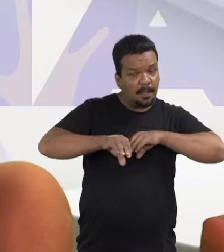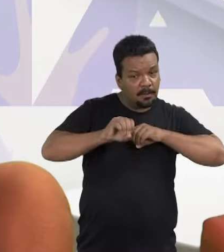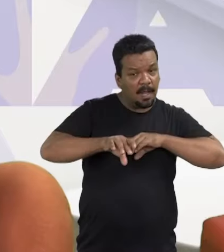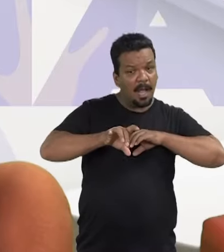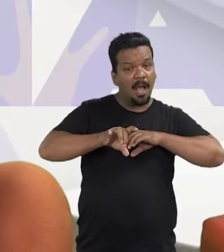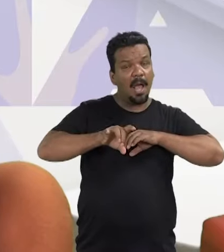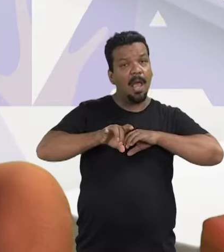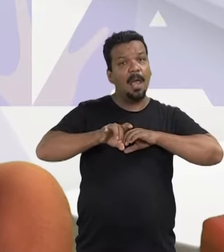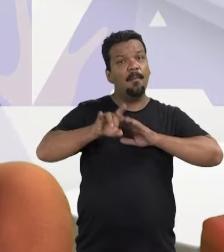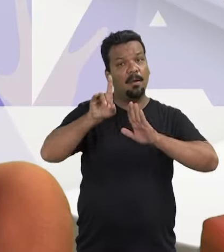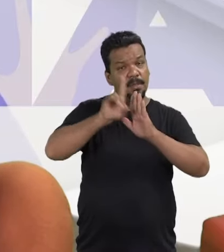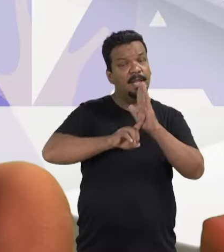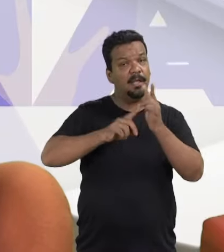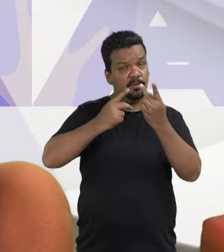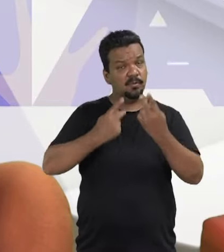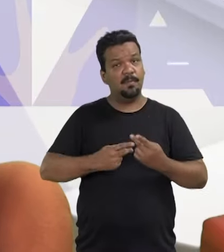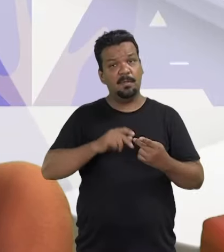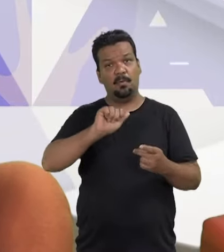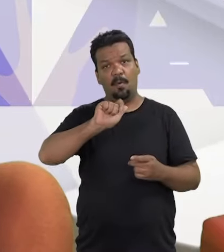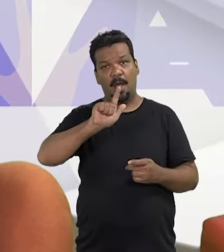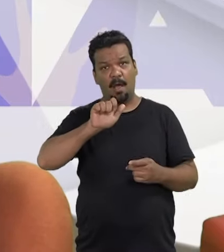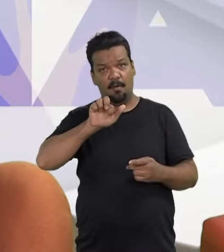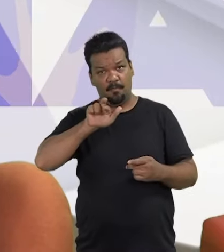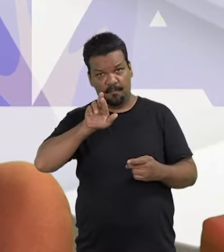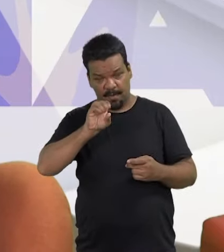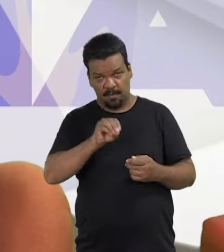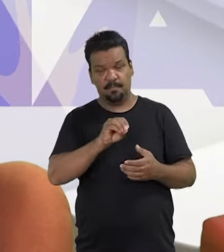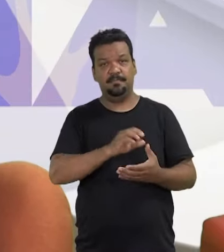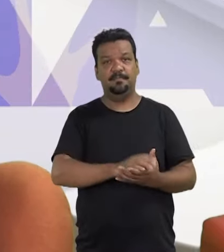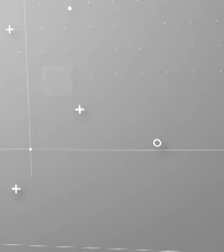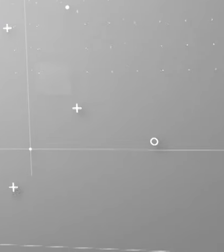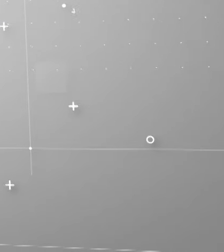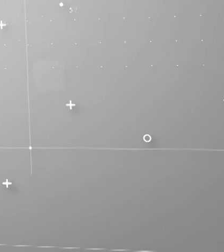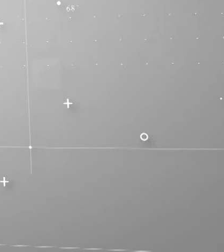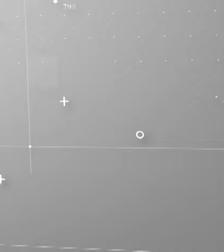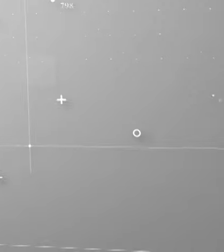Educar para os Direitos Humanos, com Álvaro Torres.